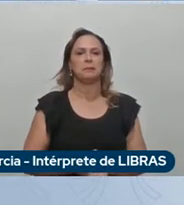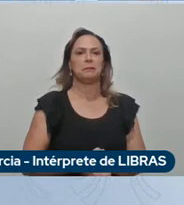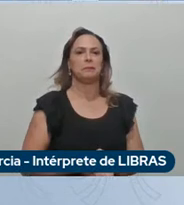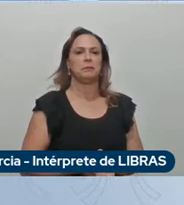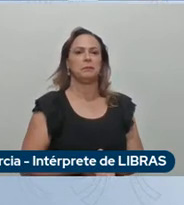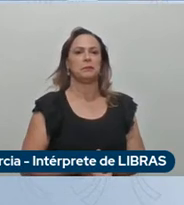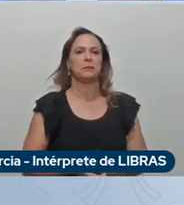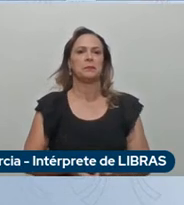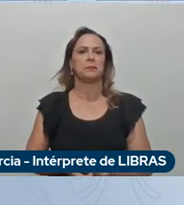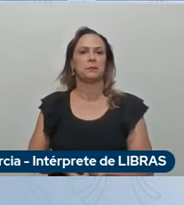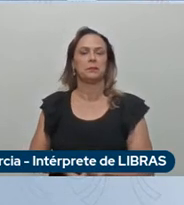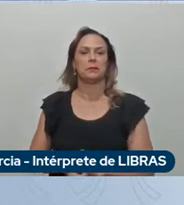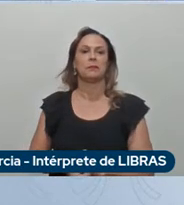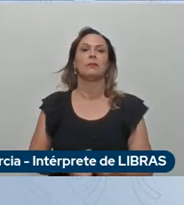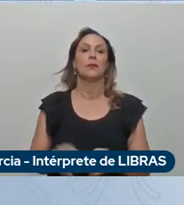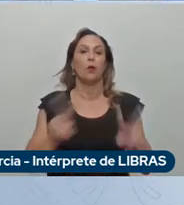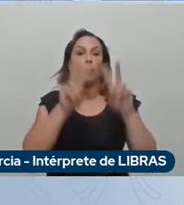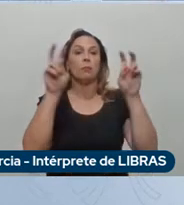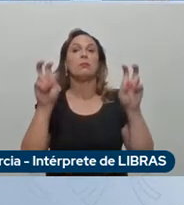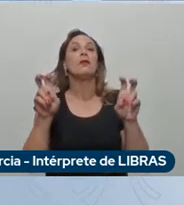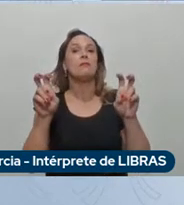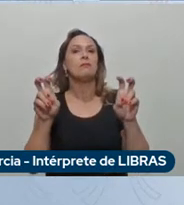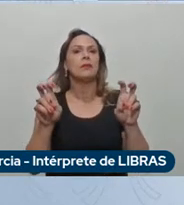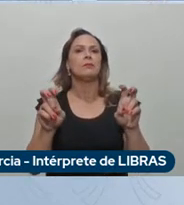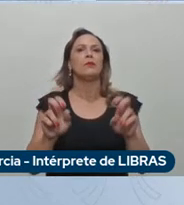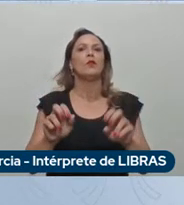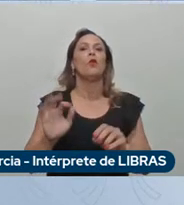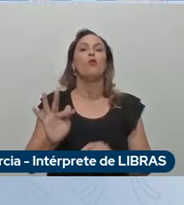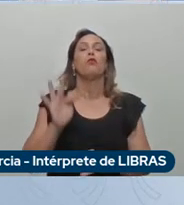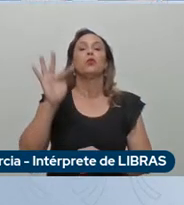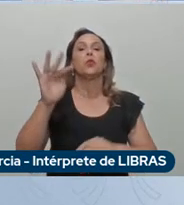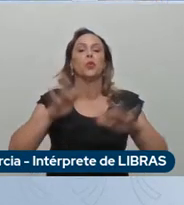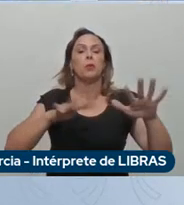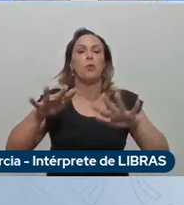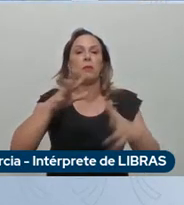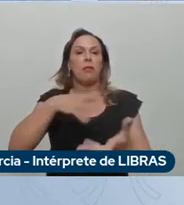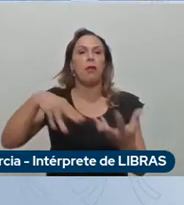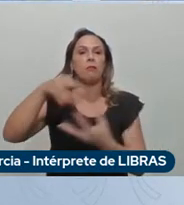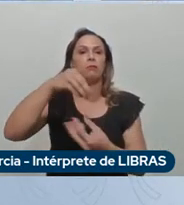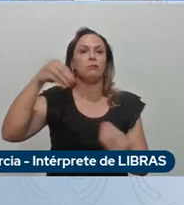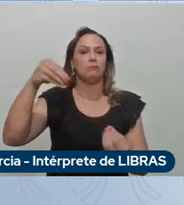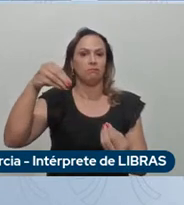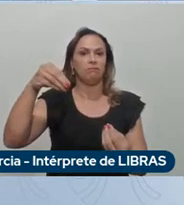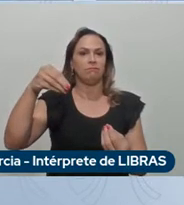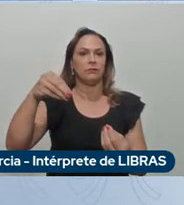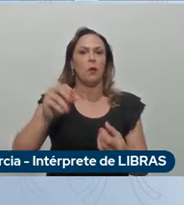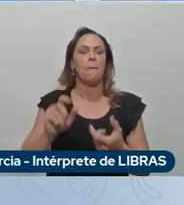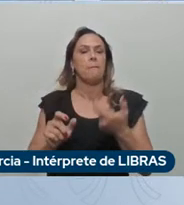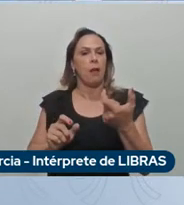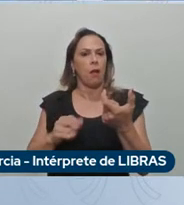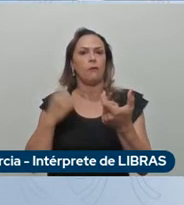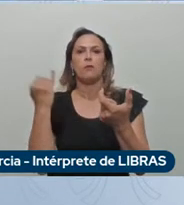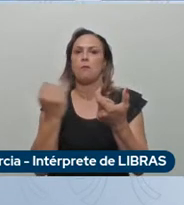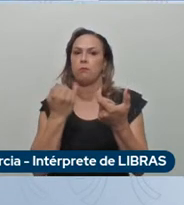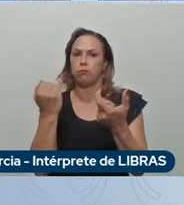Muito bom. Então, o tema é o futuro da mobilidade sustentável. Tem duas palavras muito importantes associadas aqui à mobilidade,